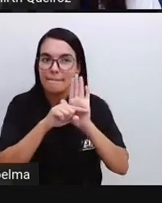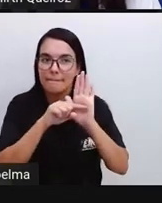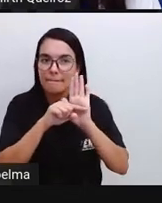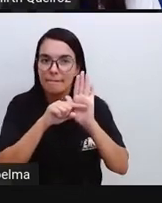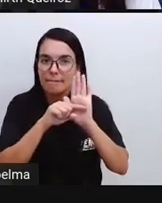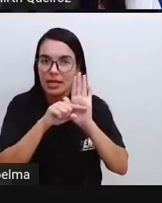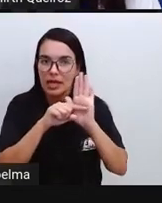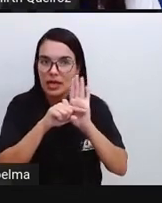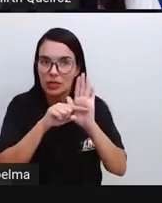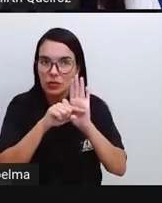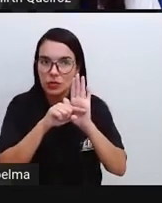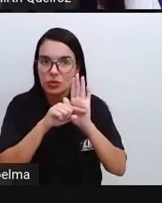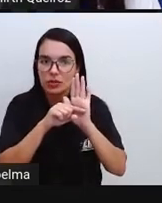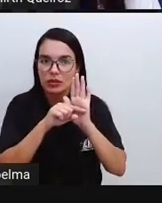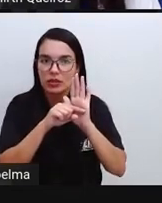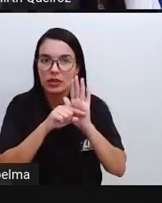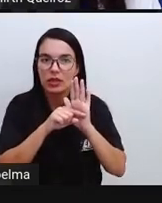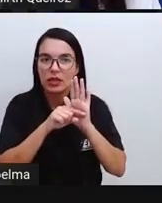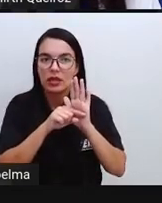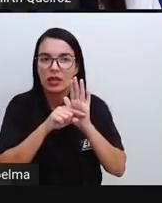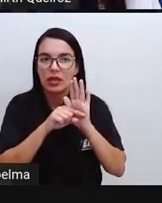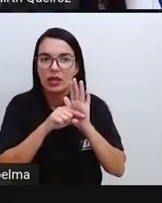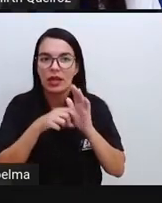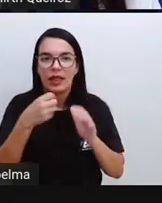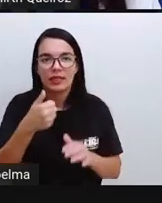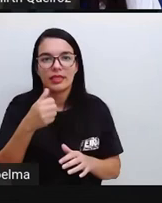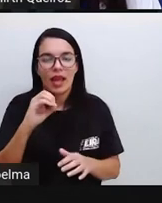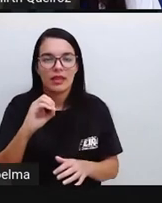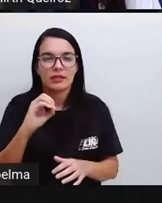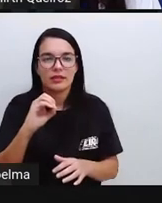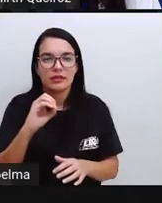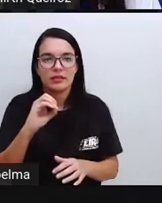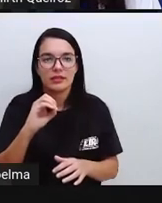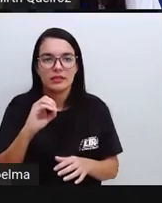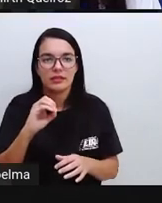subtração, que é o menos 10.